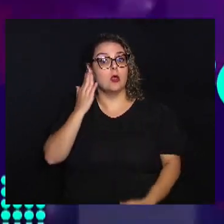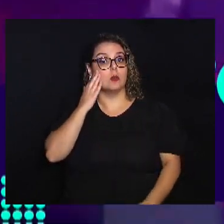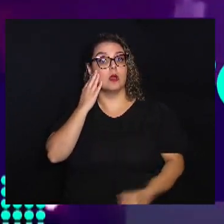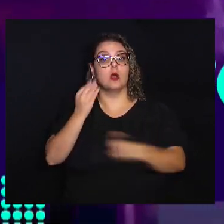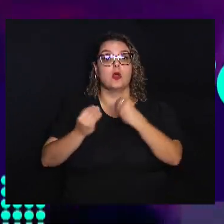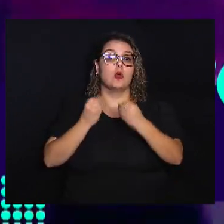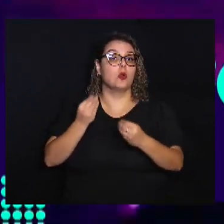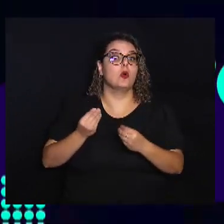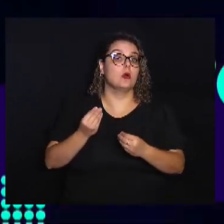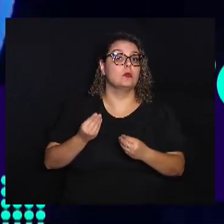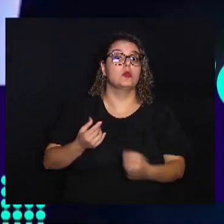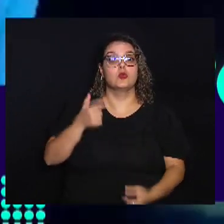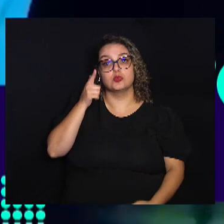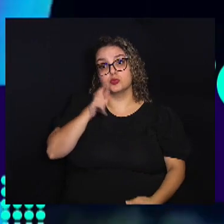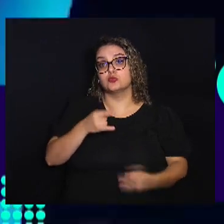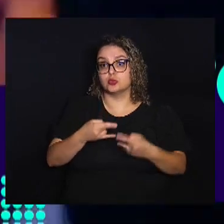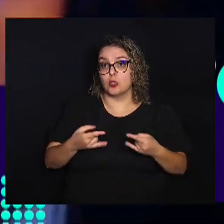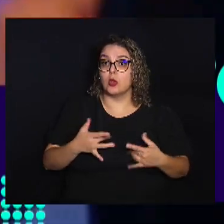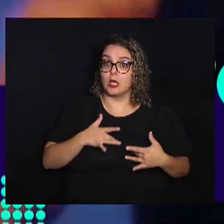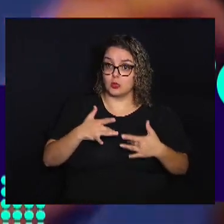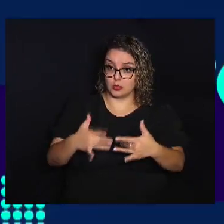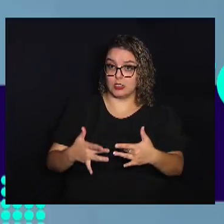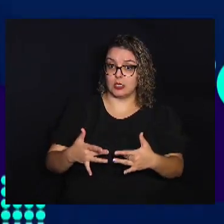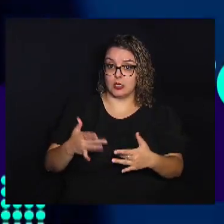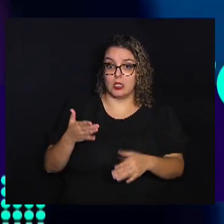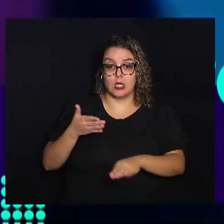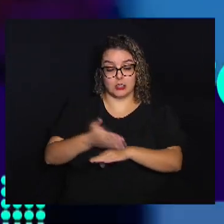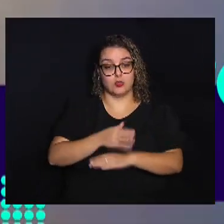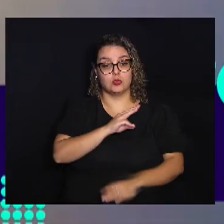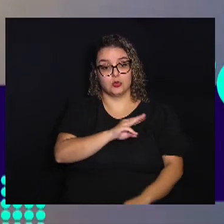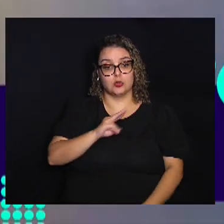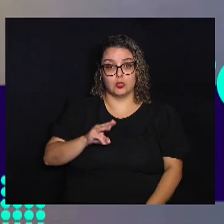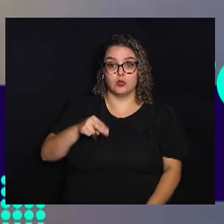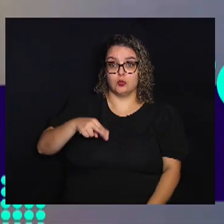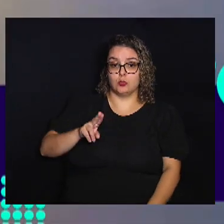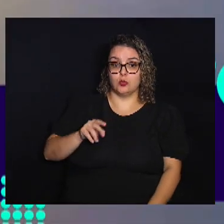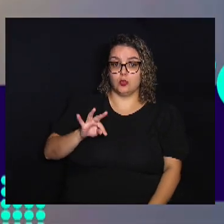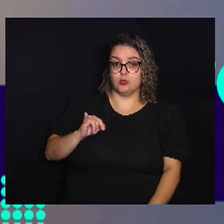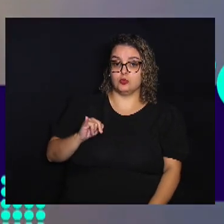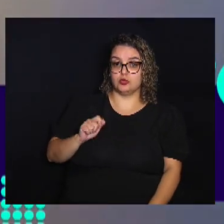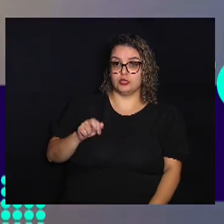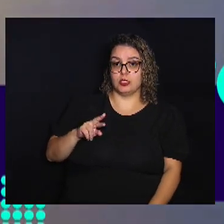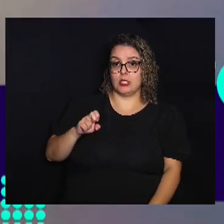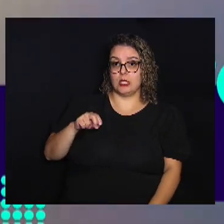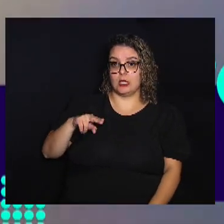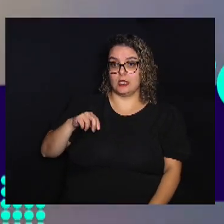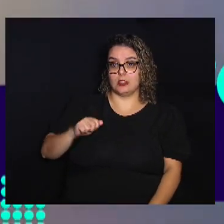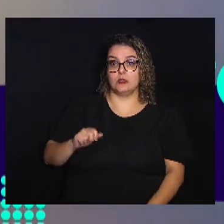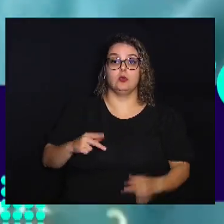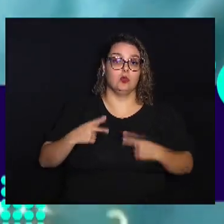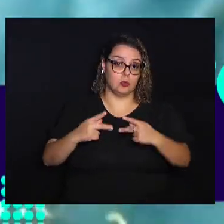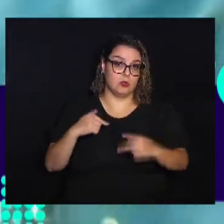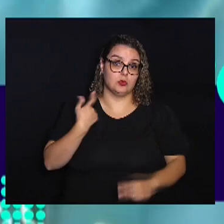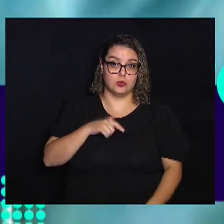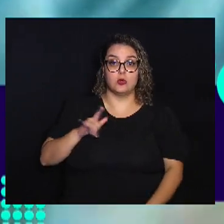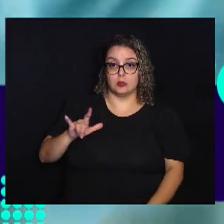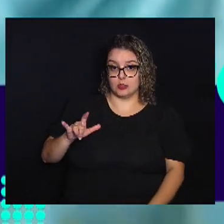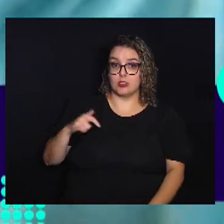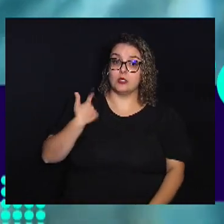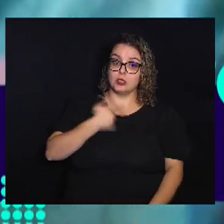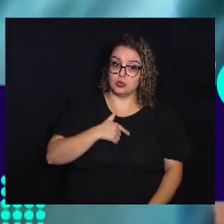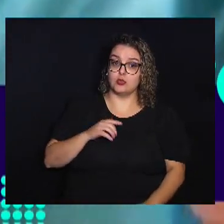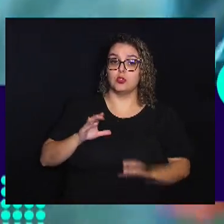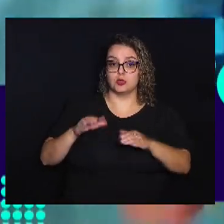pode Adquirir seu ingresso Com a doação É só entrar no site Da Multicarena Ou no link Que está disponível No nosso Instagram E nós do Queen Celebration In